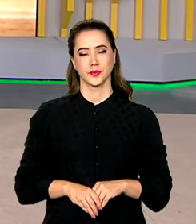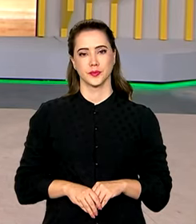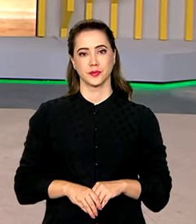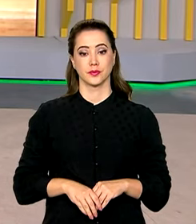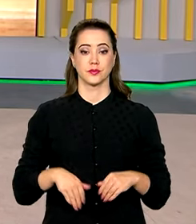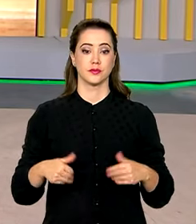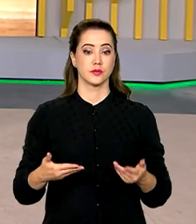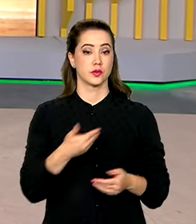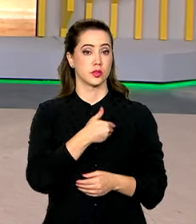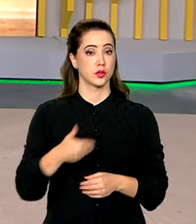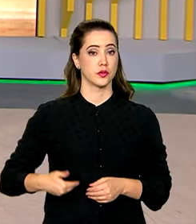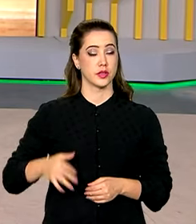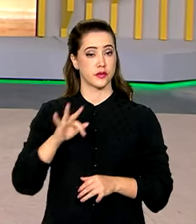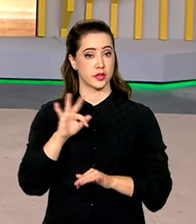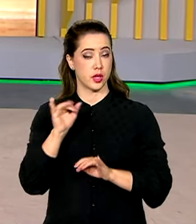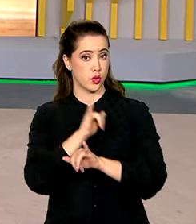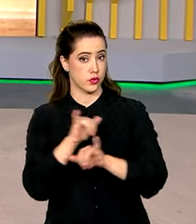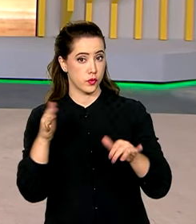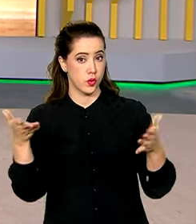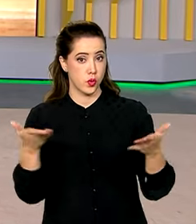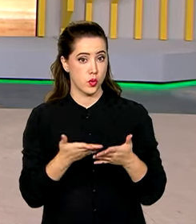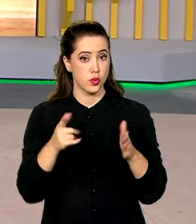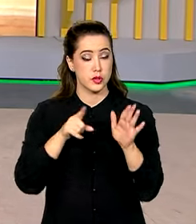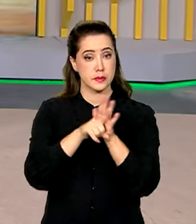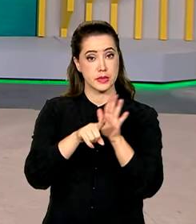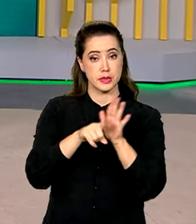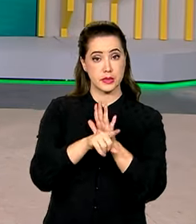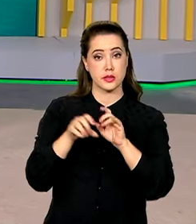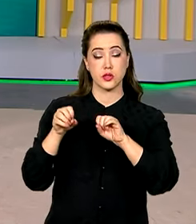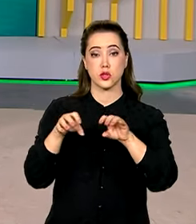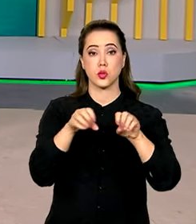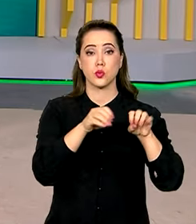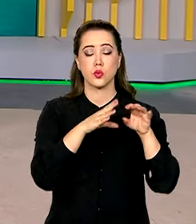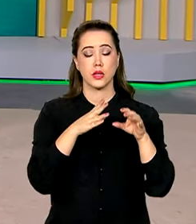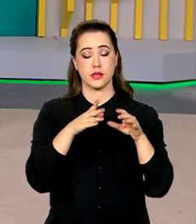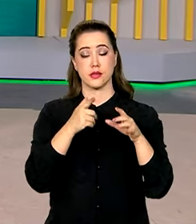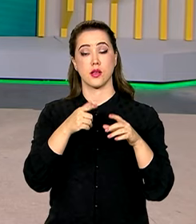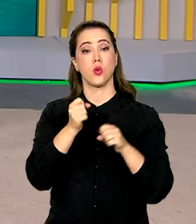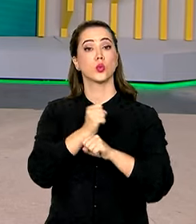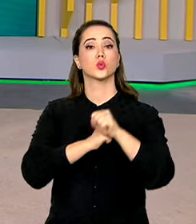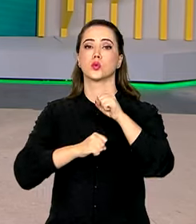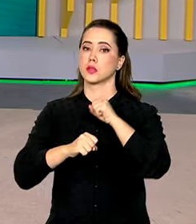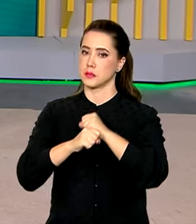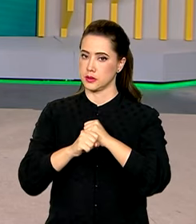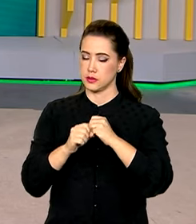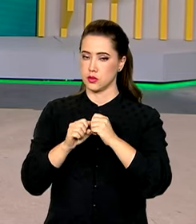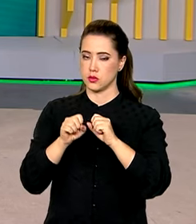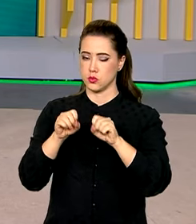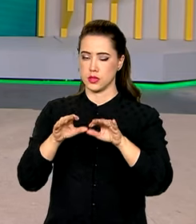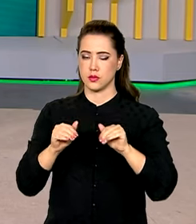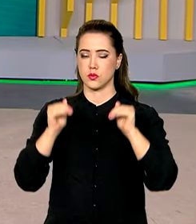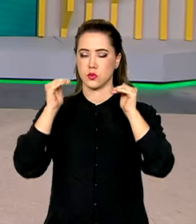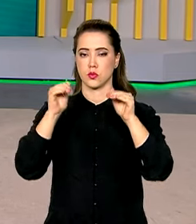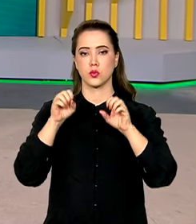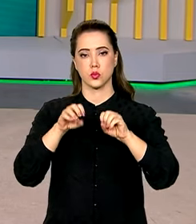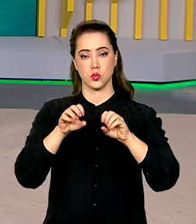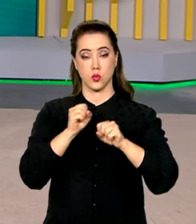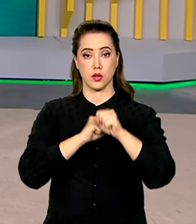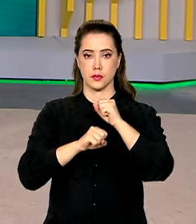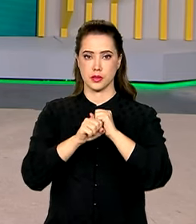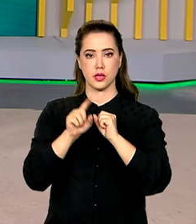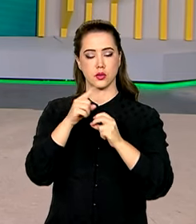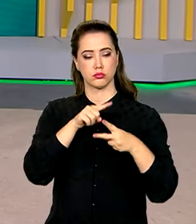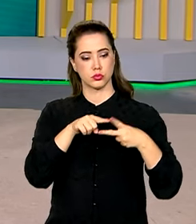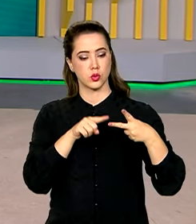O governo federal divulgou hoje o Censo da Educação Superior do ano passado e dois fatos chamaram a atenção, Ana.